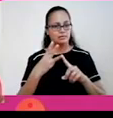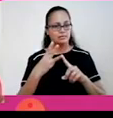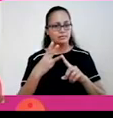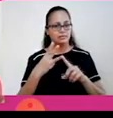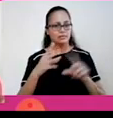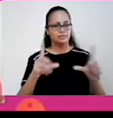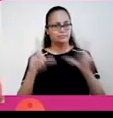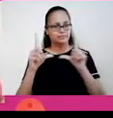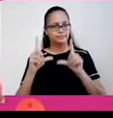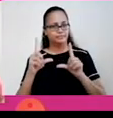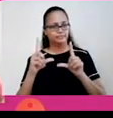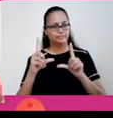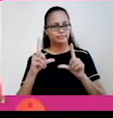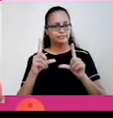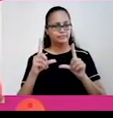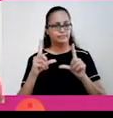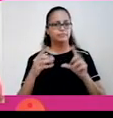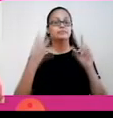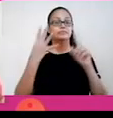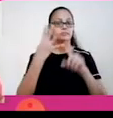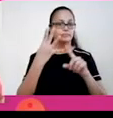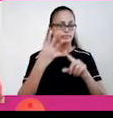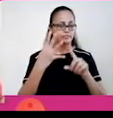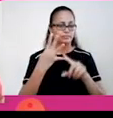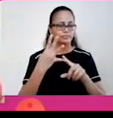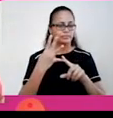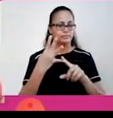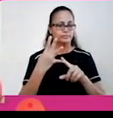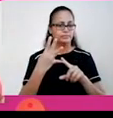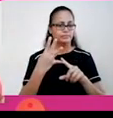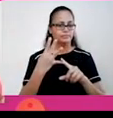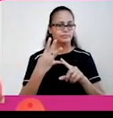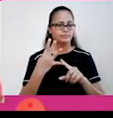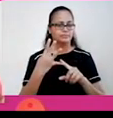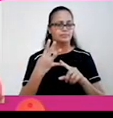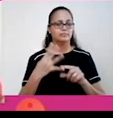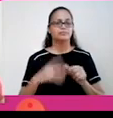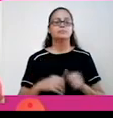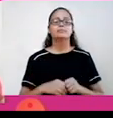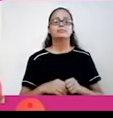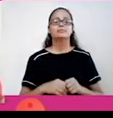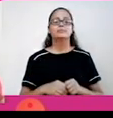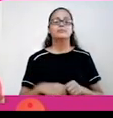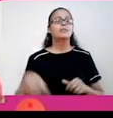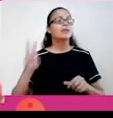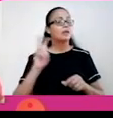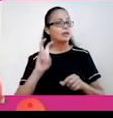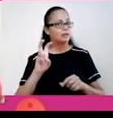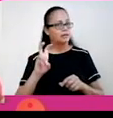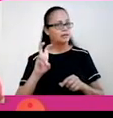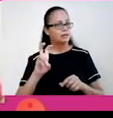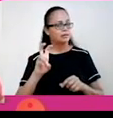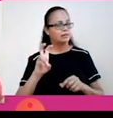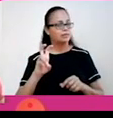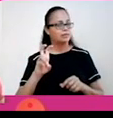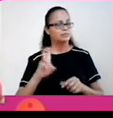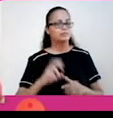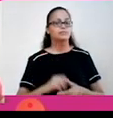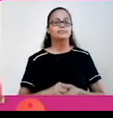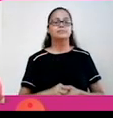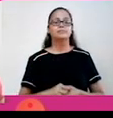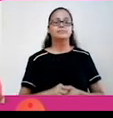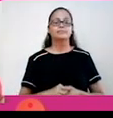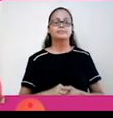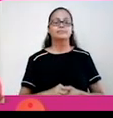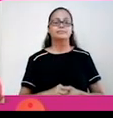3, de 178 a 209, categoria 4, de 210 a 249 km por hora, e a categoria 5,